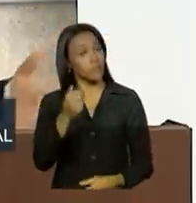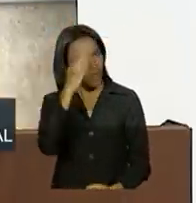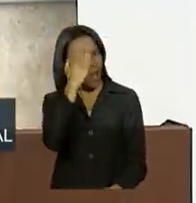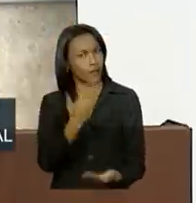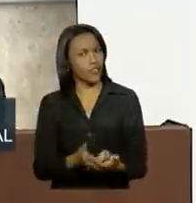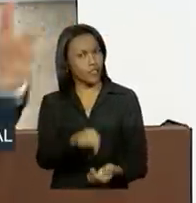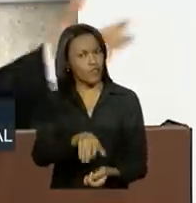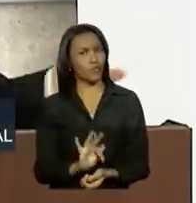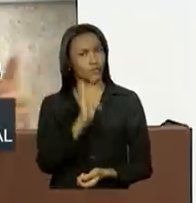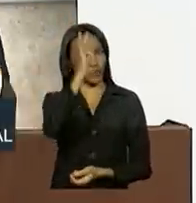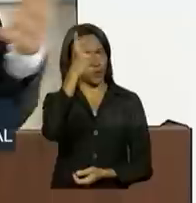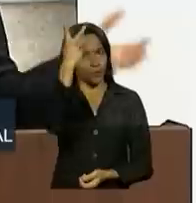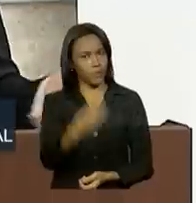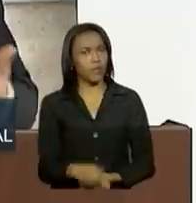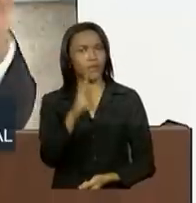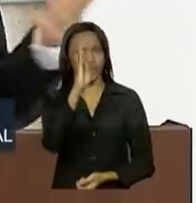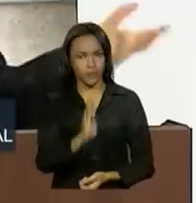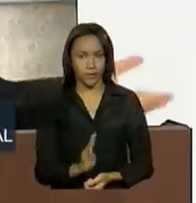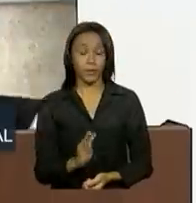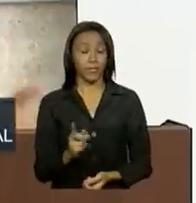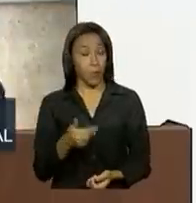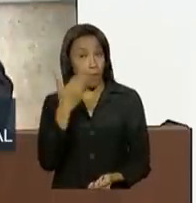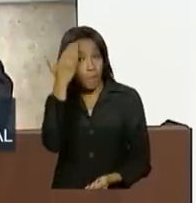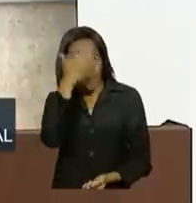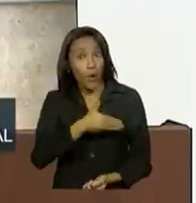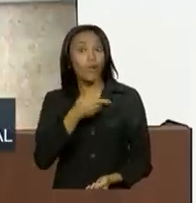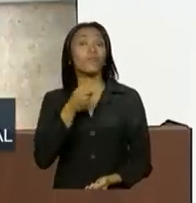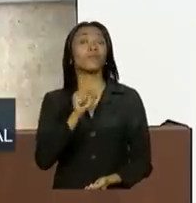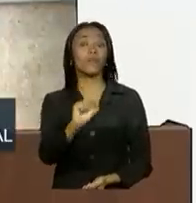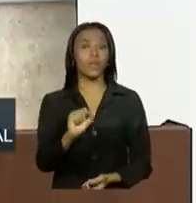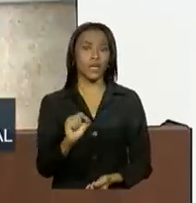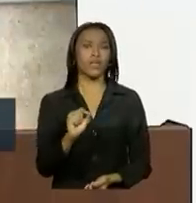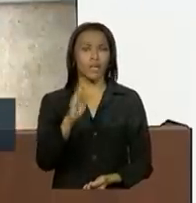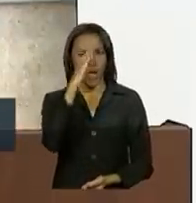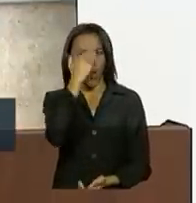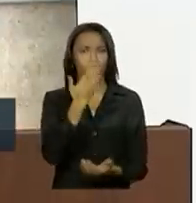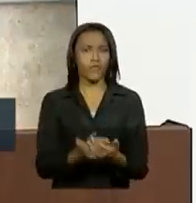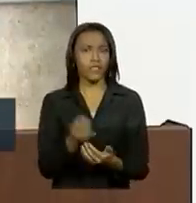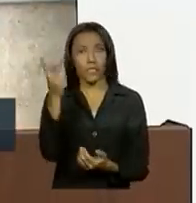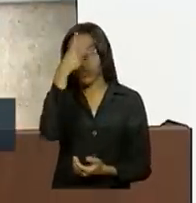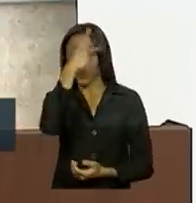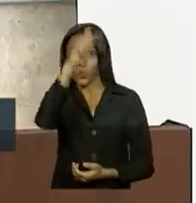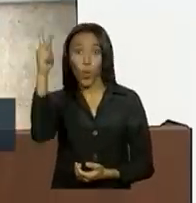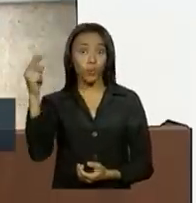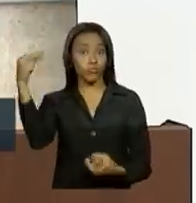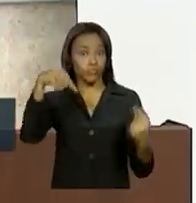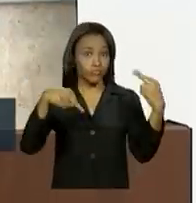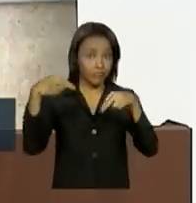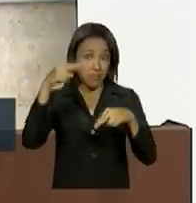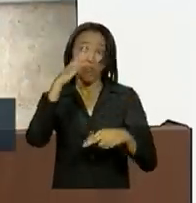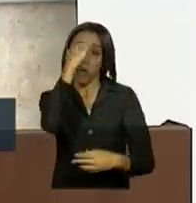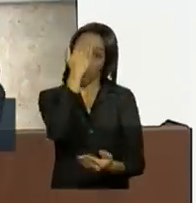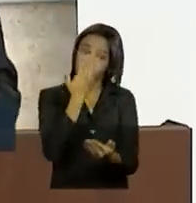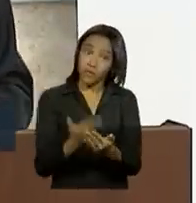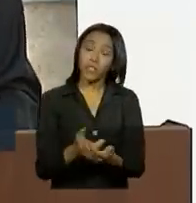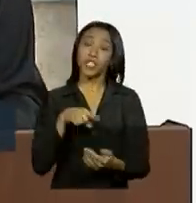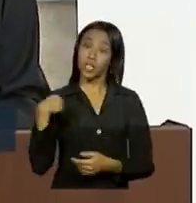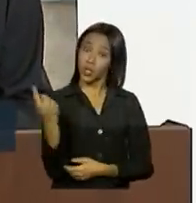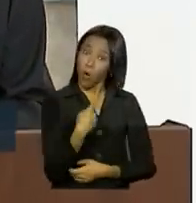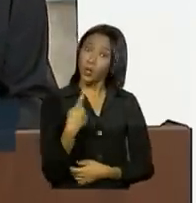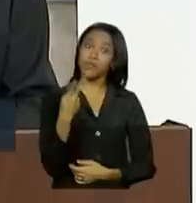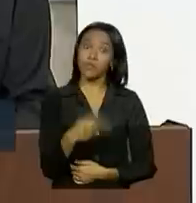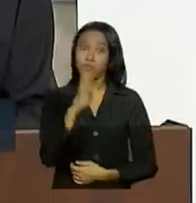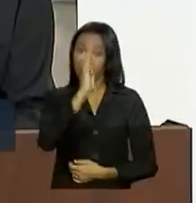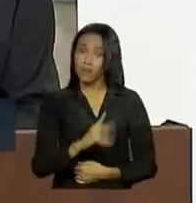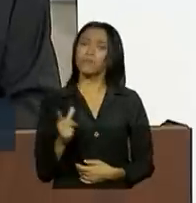Então, acredito que isto demonstra a confiança que existe no país e as possibilidades que temos de